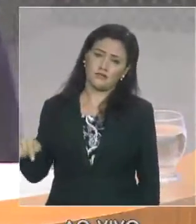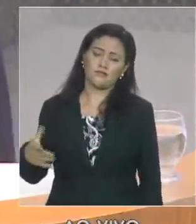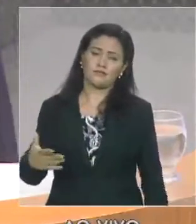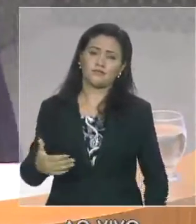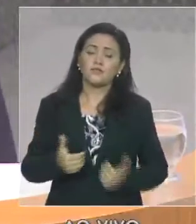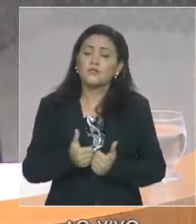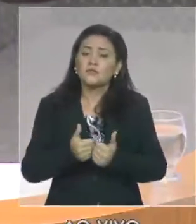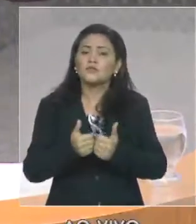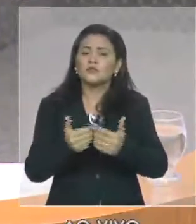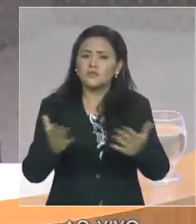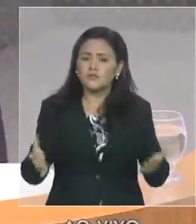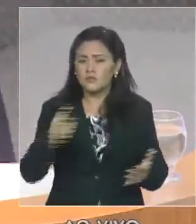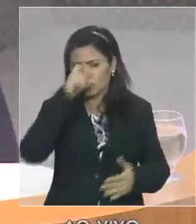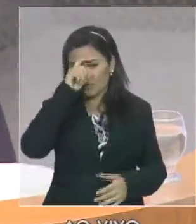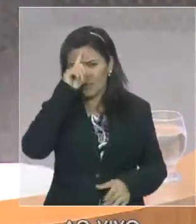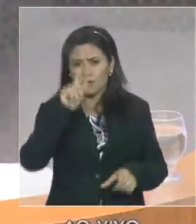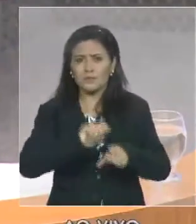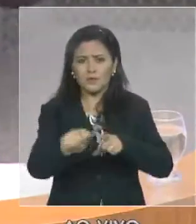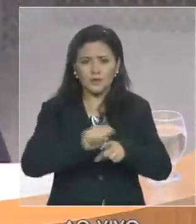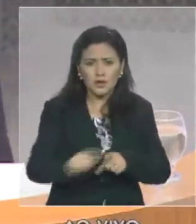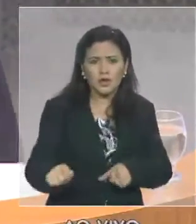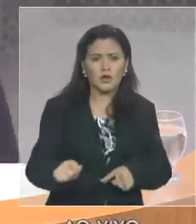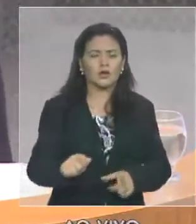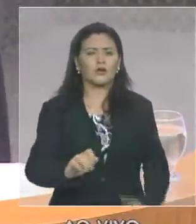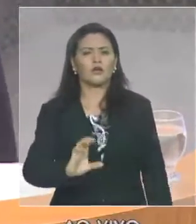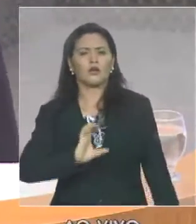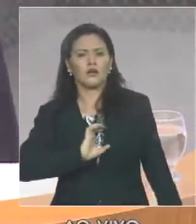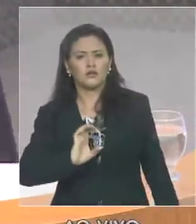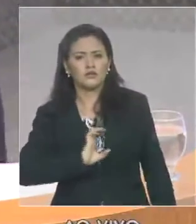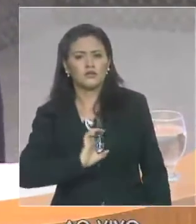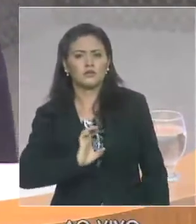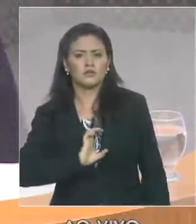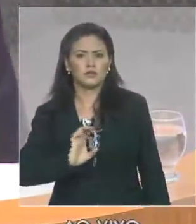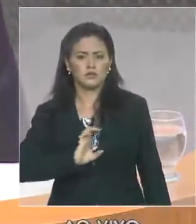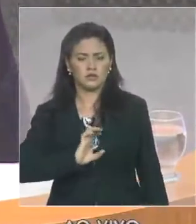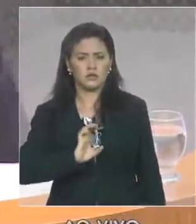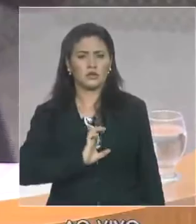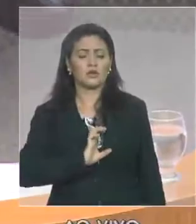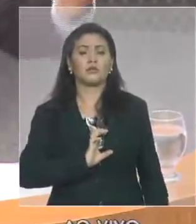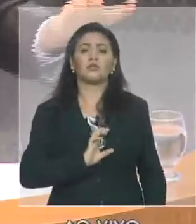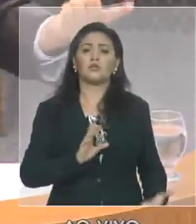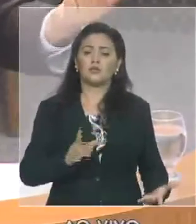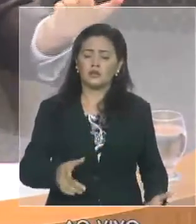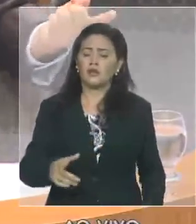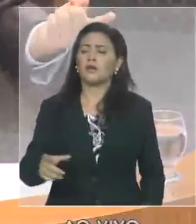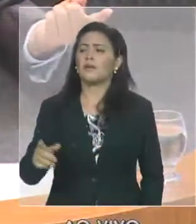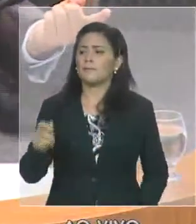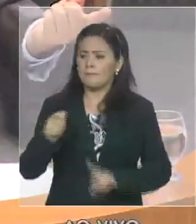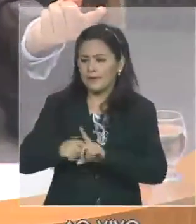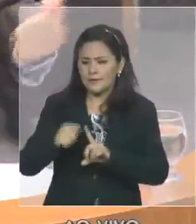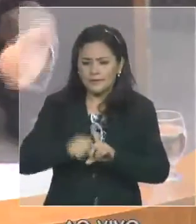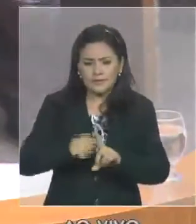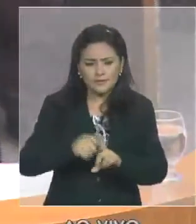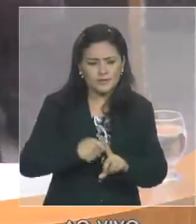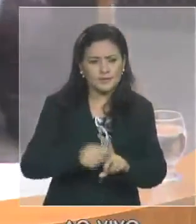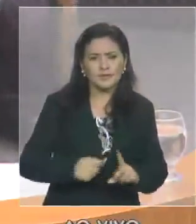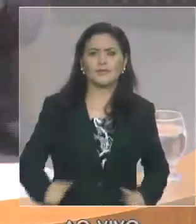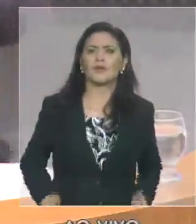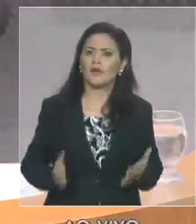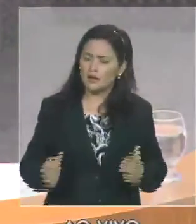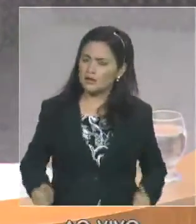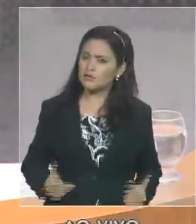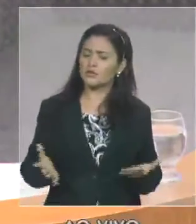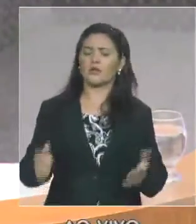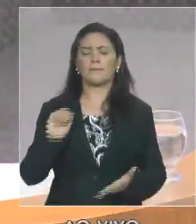estamos gerando um curteio que, em um ano, supera o investimento feito para a sua própria construção. Por isso que